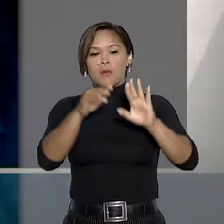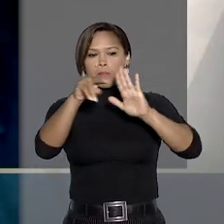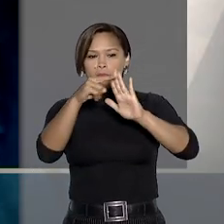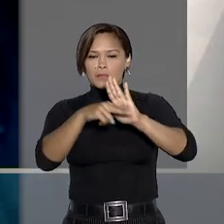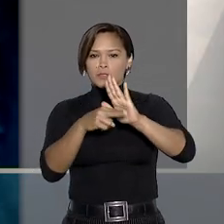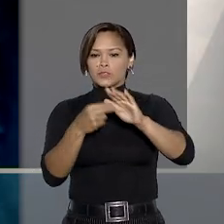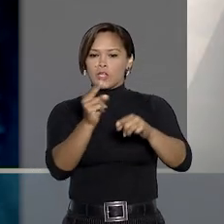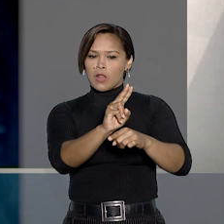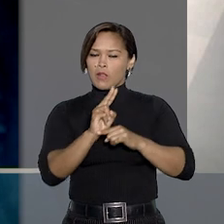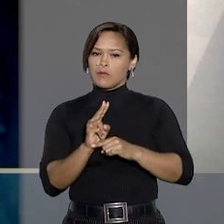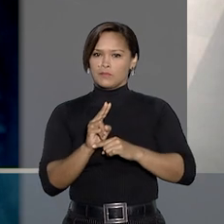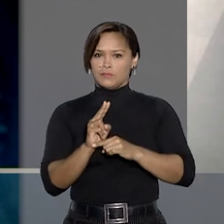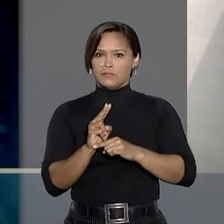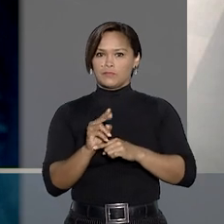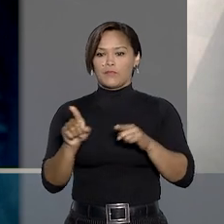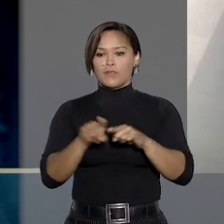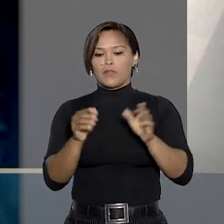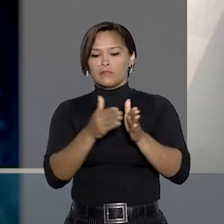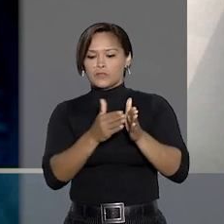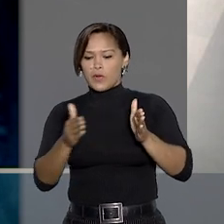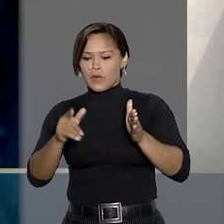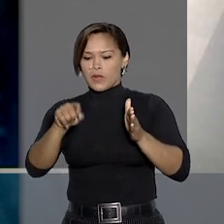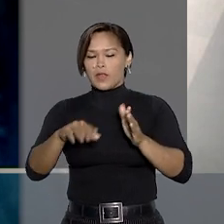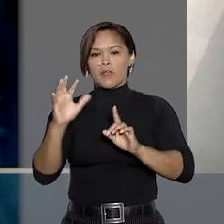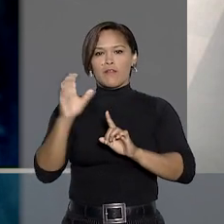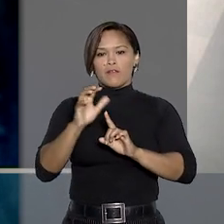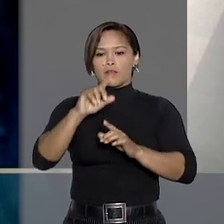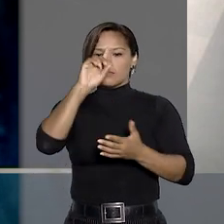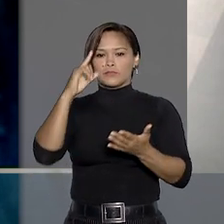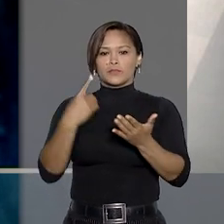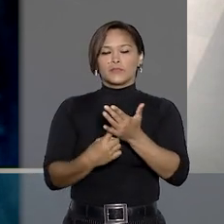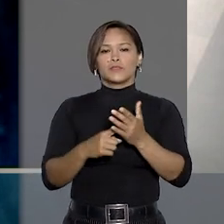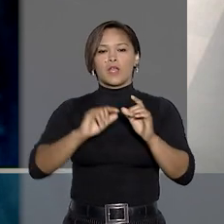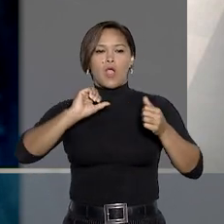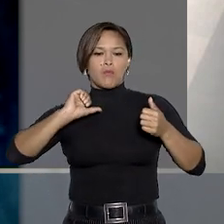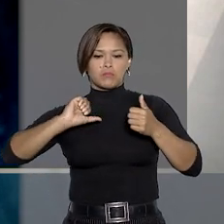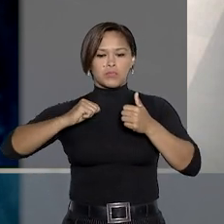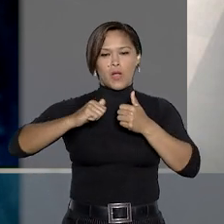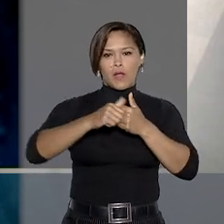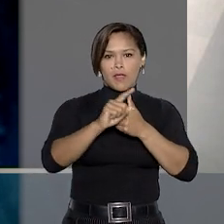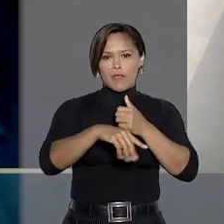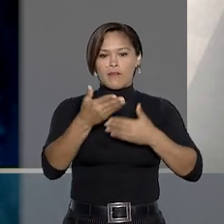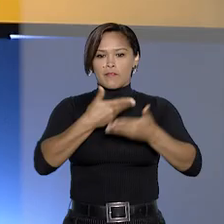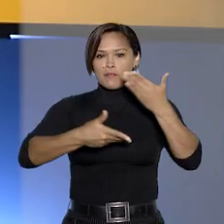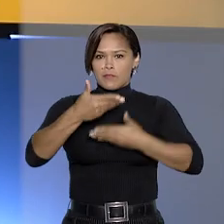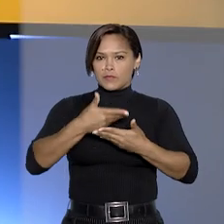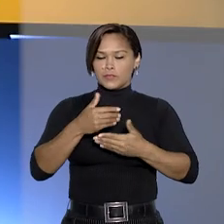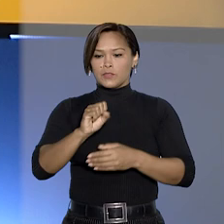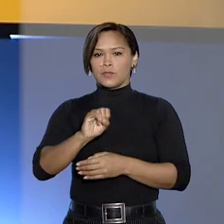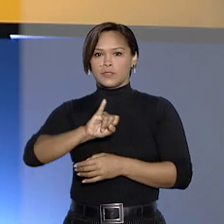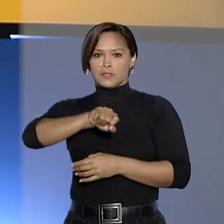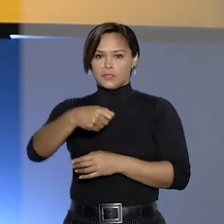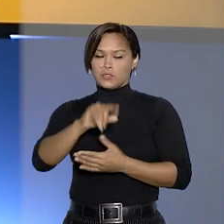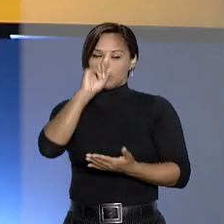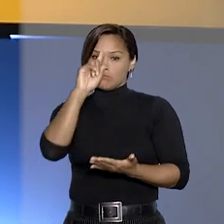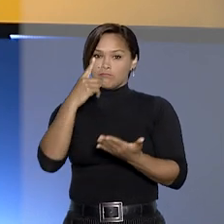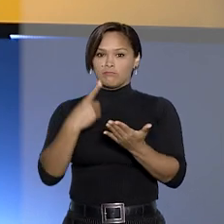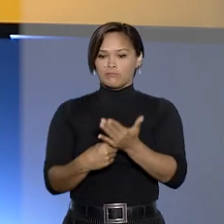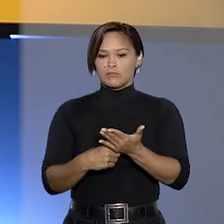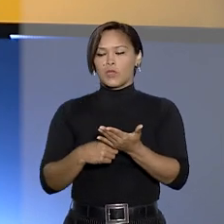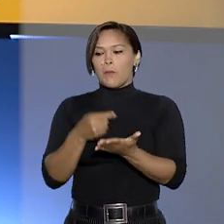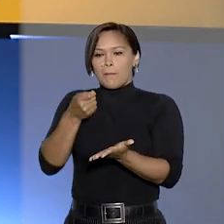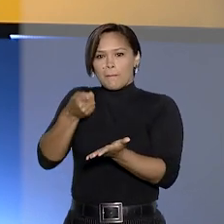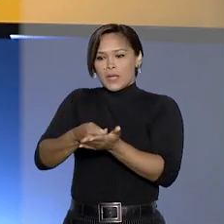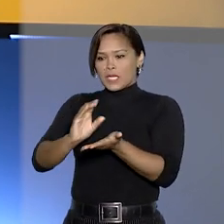cautelares alternativas, estendendo os efeitos da decisão aos correus envolvidos no processo. O STJ confirmou